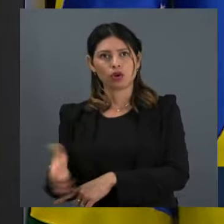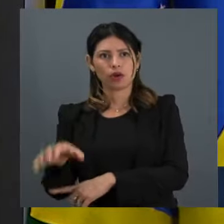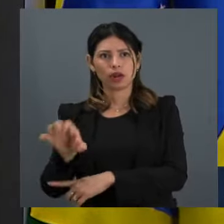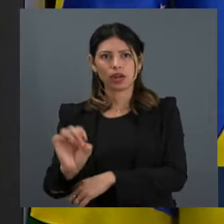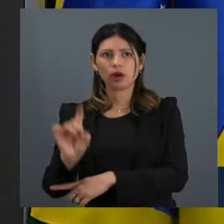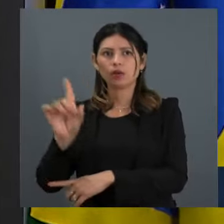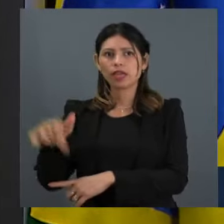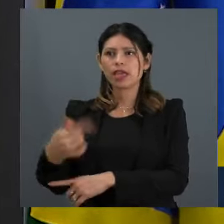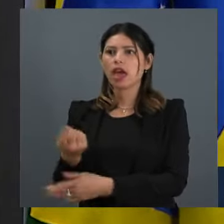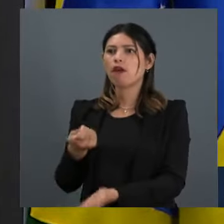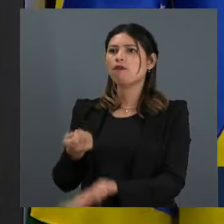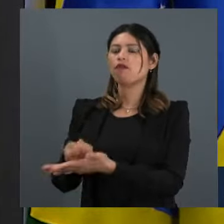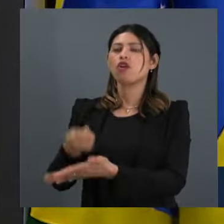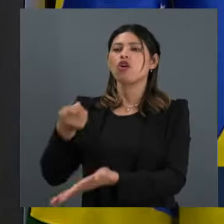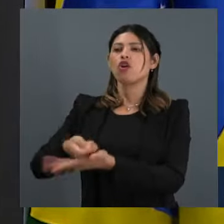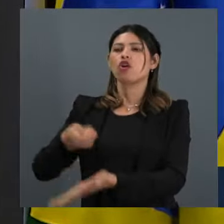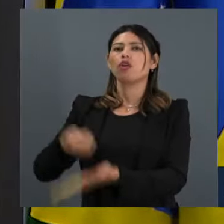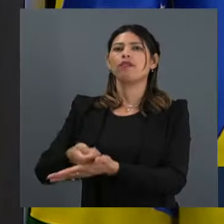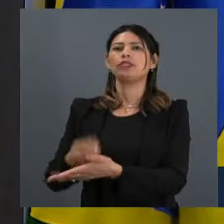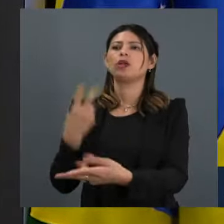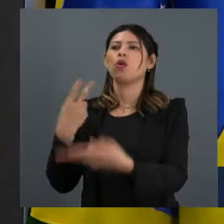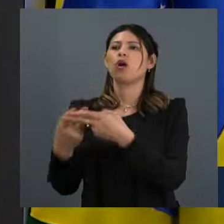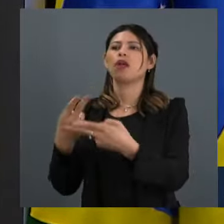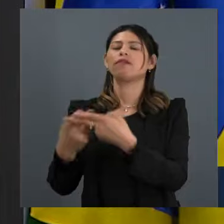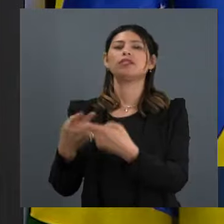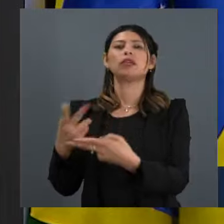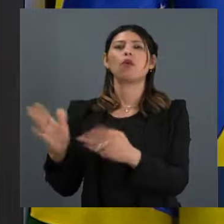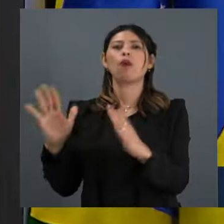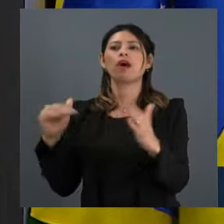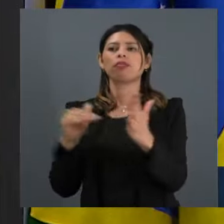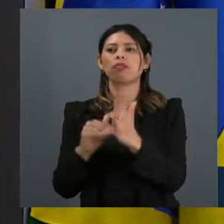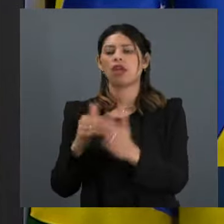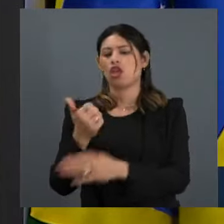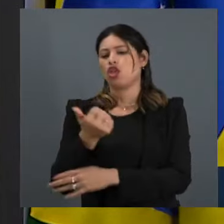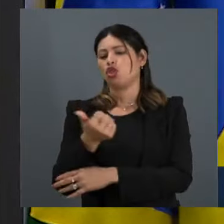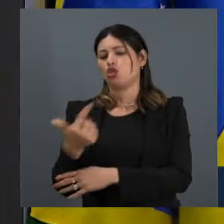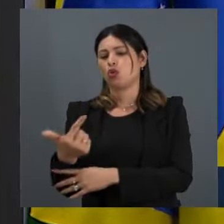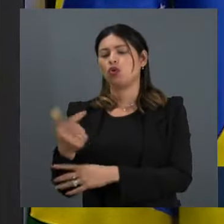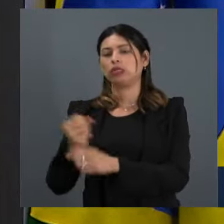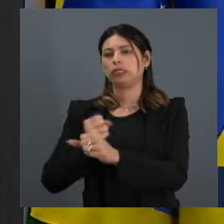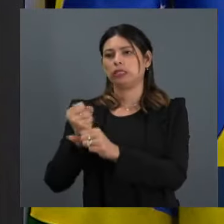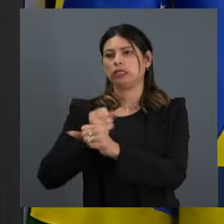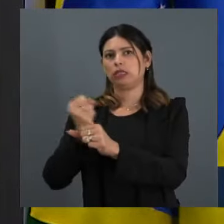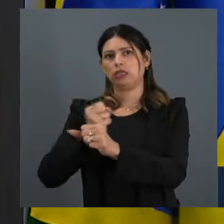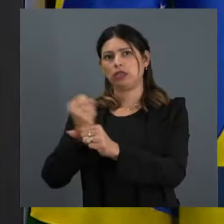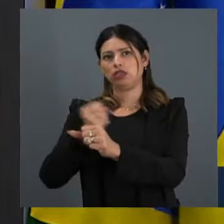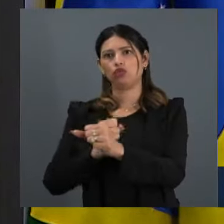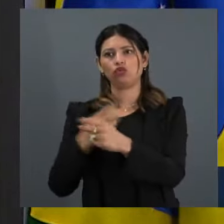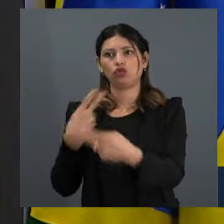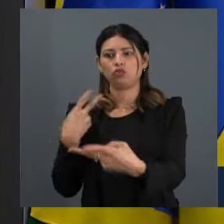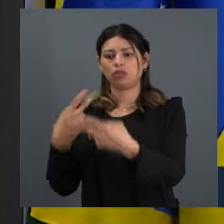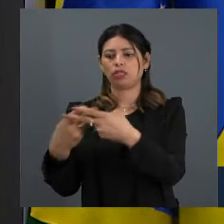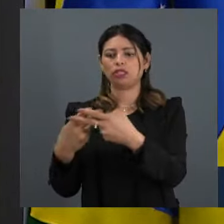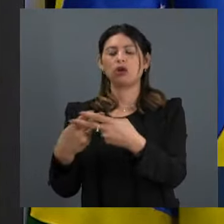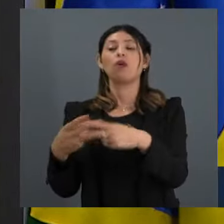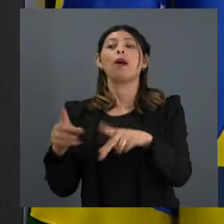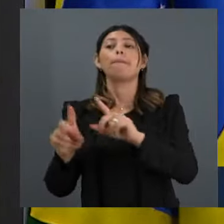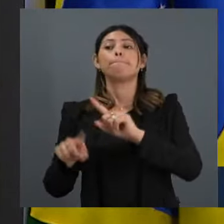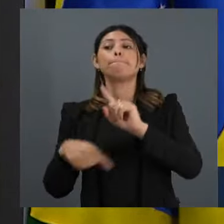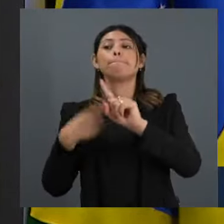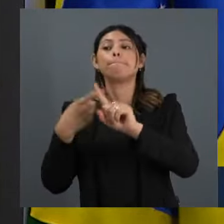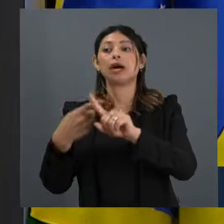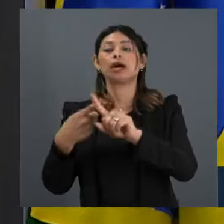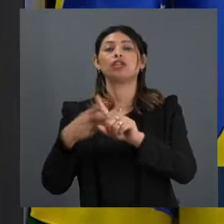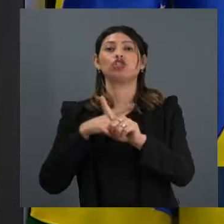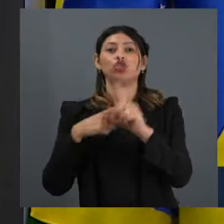condenação há 12 anos de prisão em três instâncias do Poder Judiciário. Mas, ao meu ver,